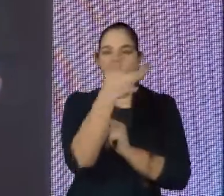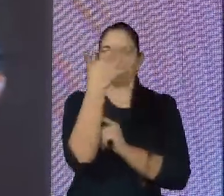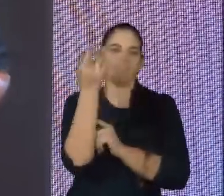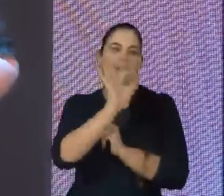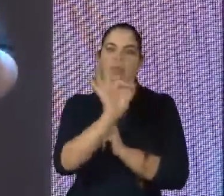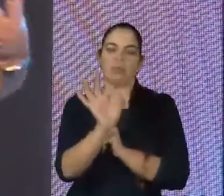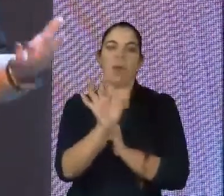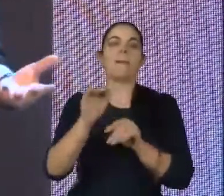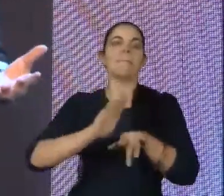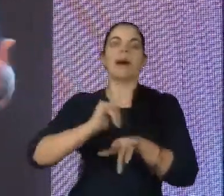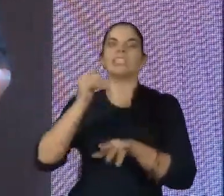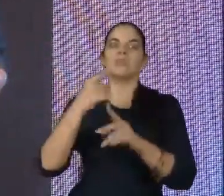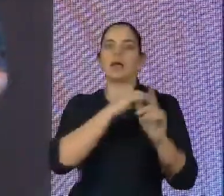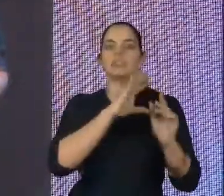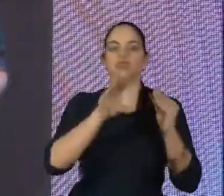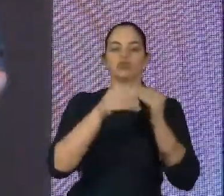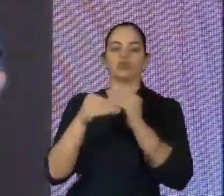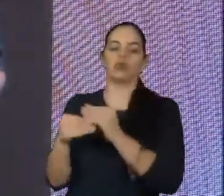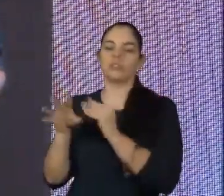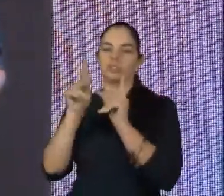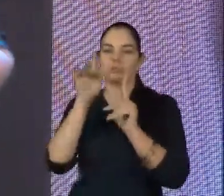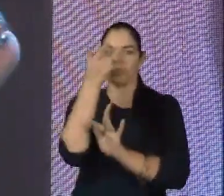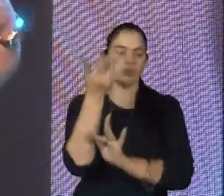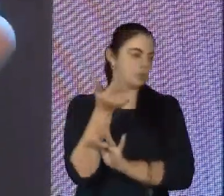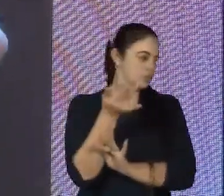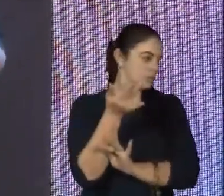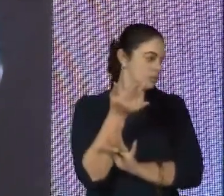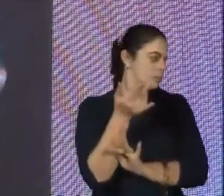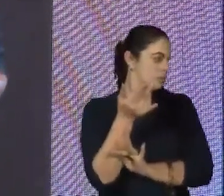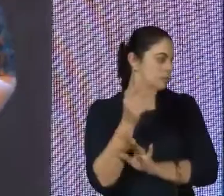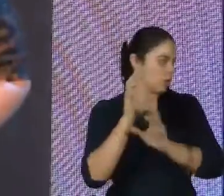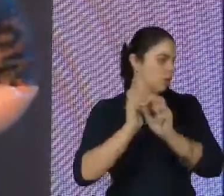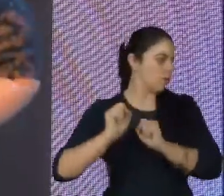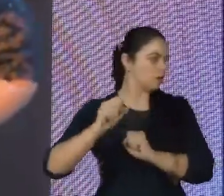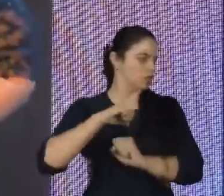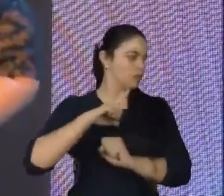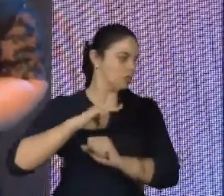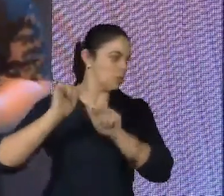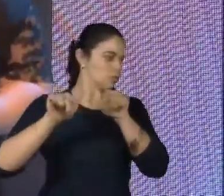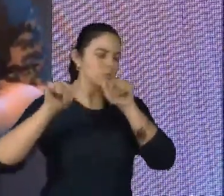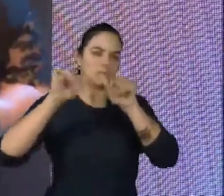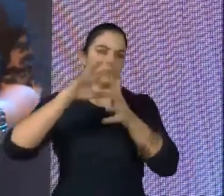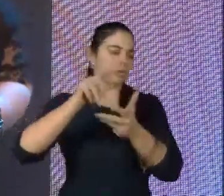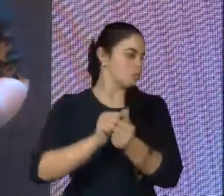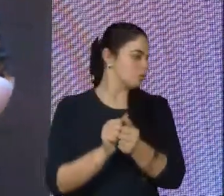mas sim por várias. Então, que possa ter esse espaço para todos.